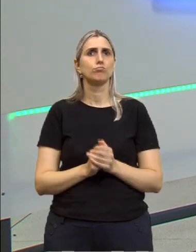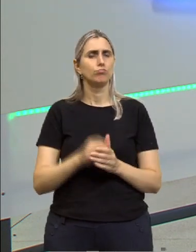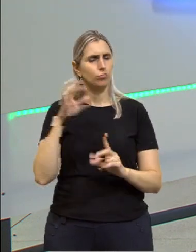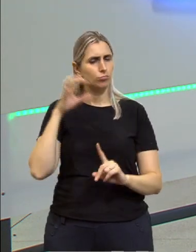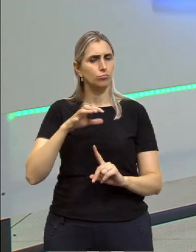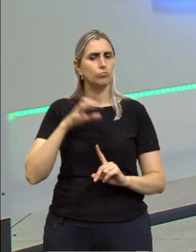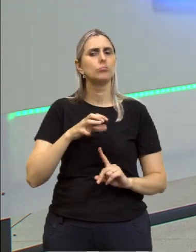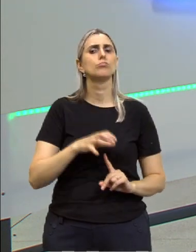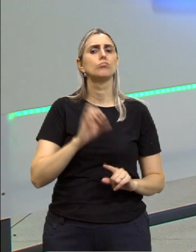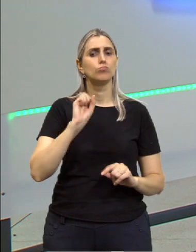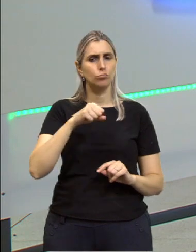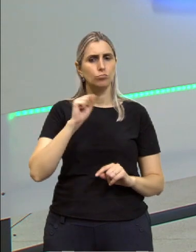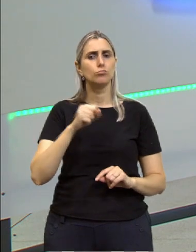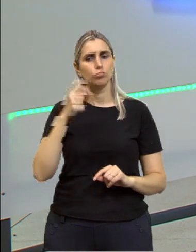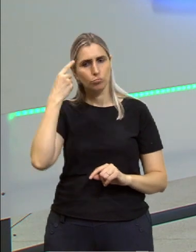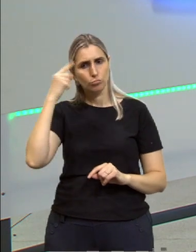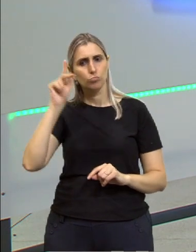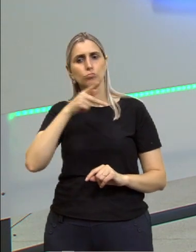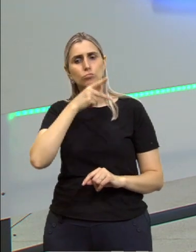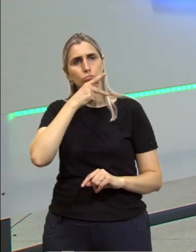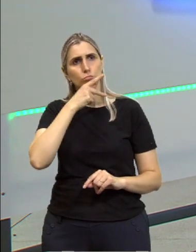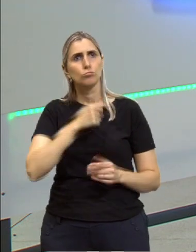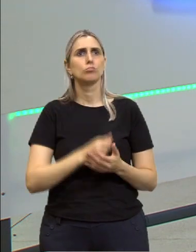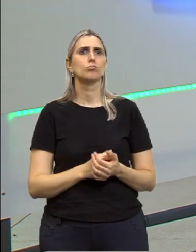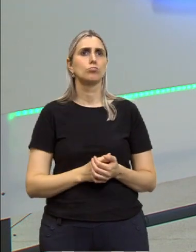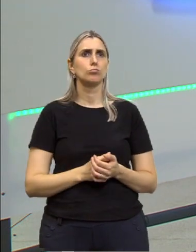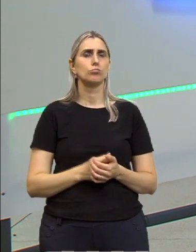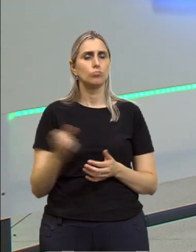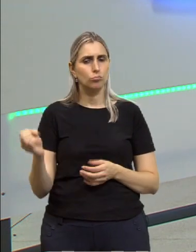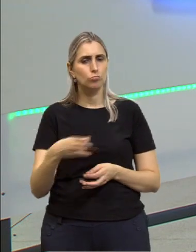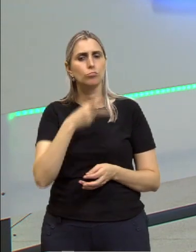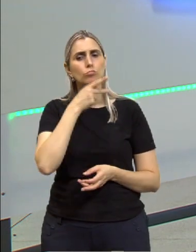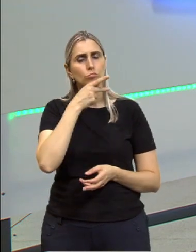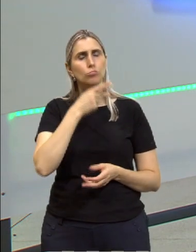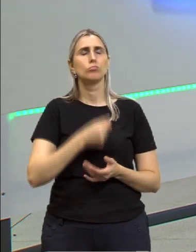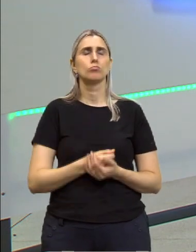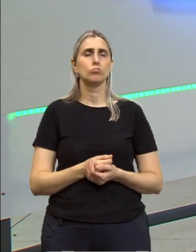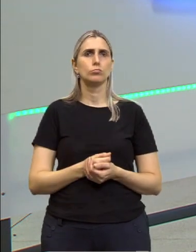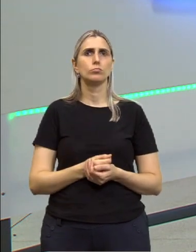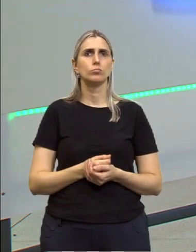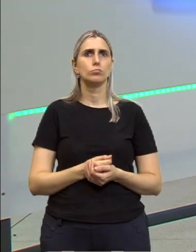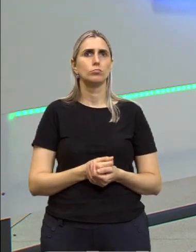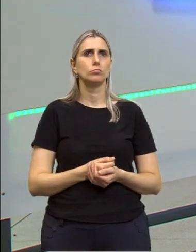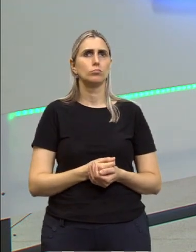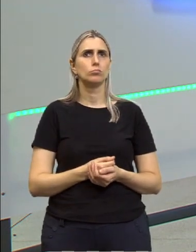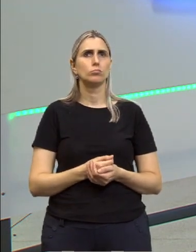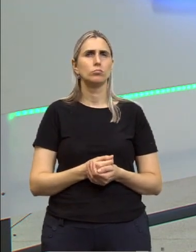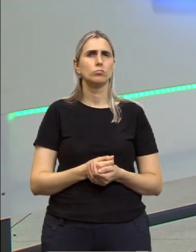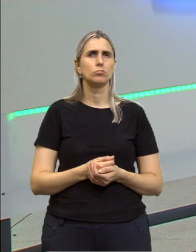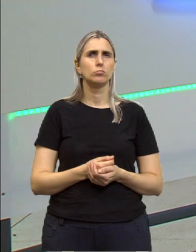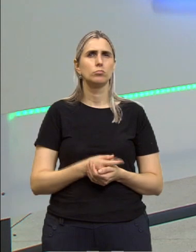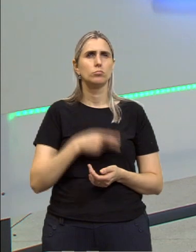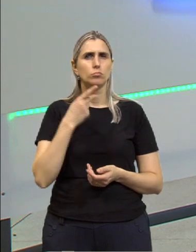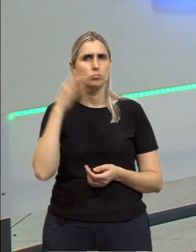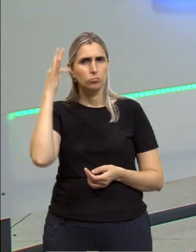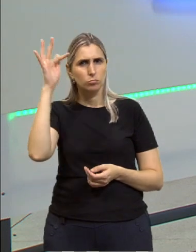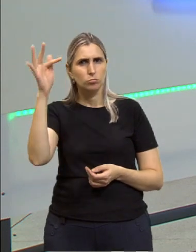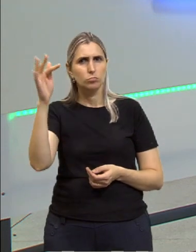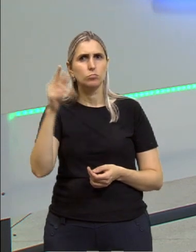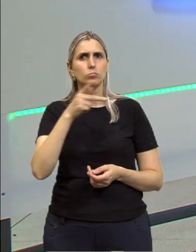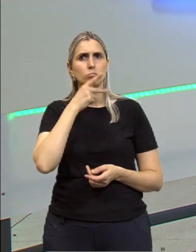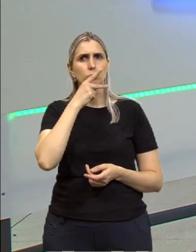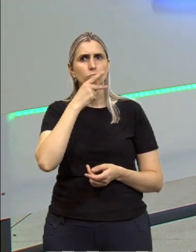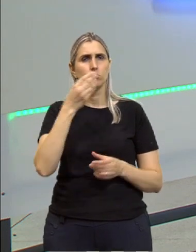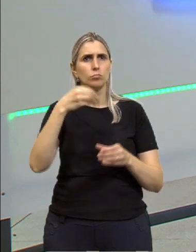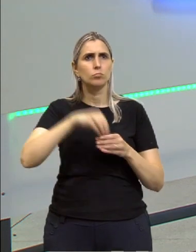influenciado, sim, pelo platonismo, pelo neoplatonismo, então ele vai jogar um pouco aqui a filosofia de Platão